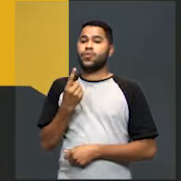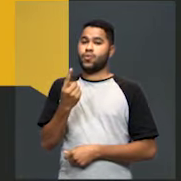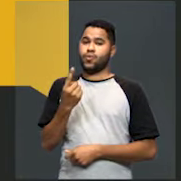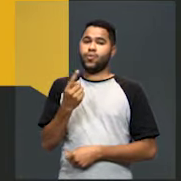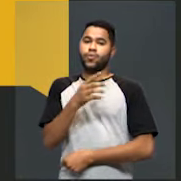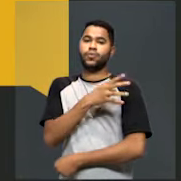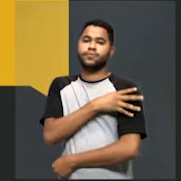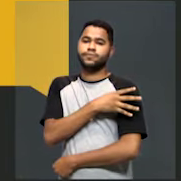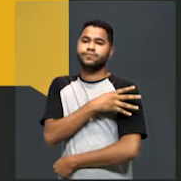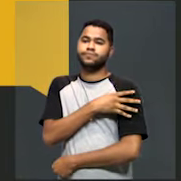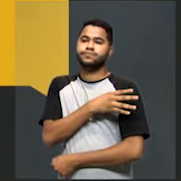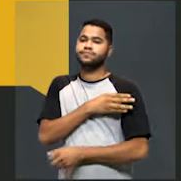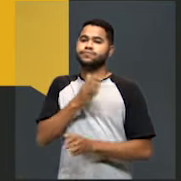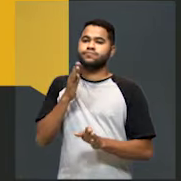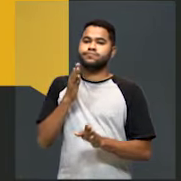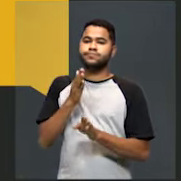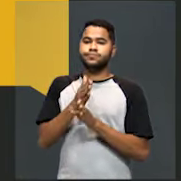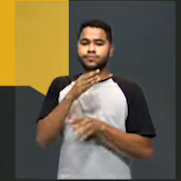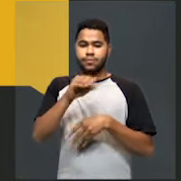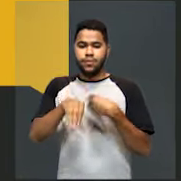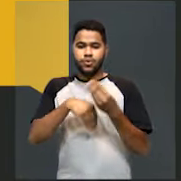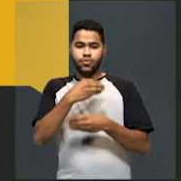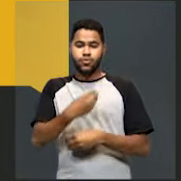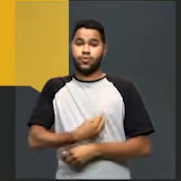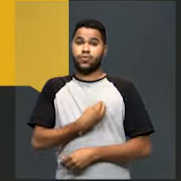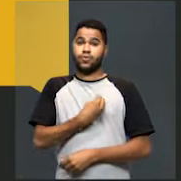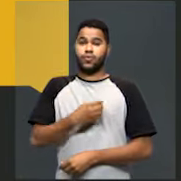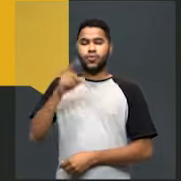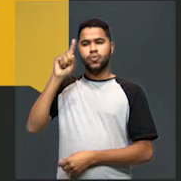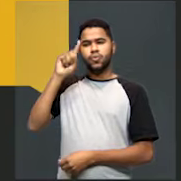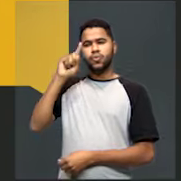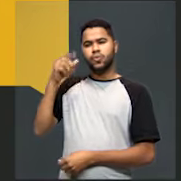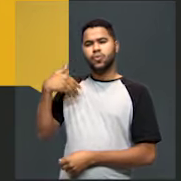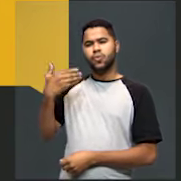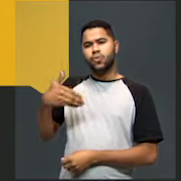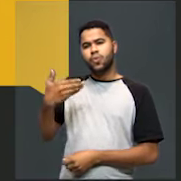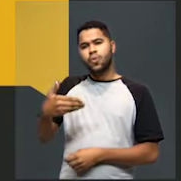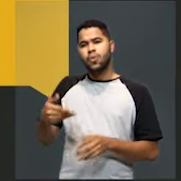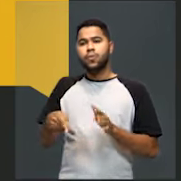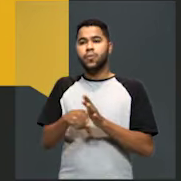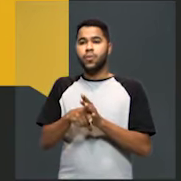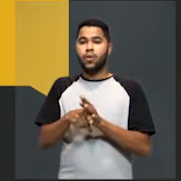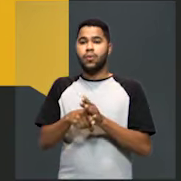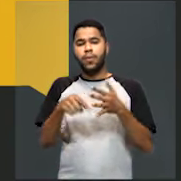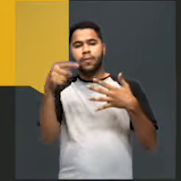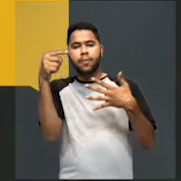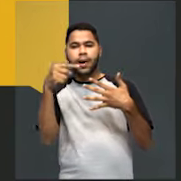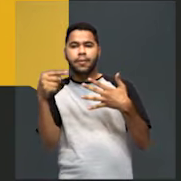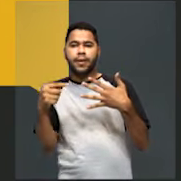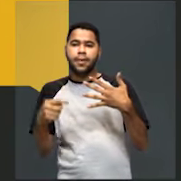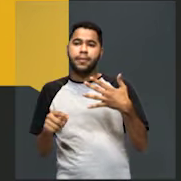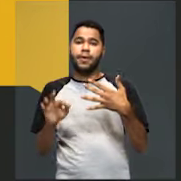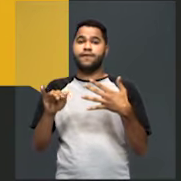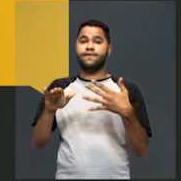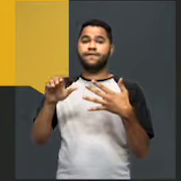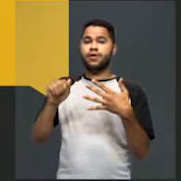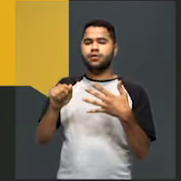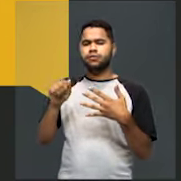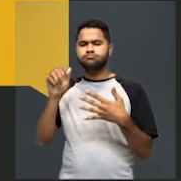ano, identificar misturas na vida diária com base em suas propriedades físicas